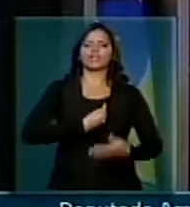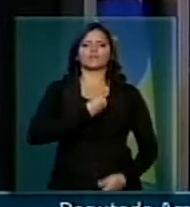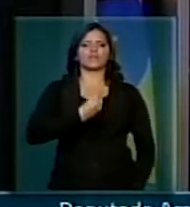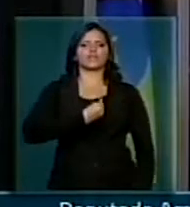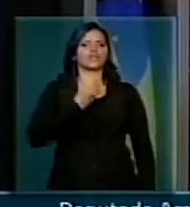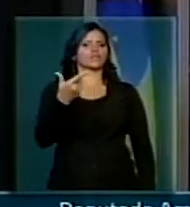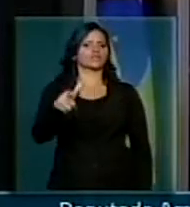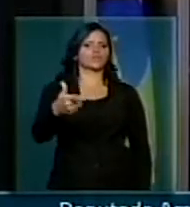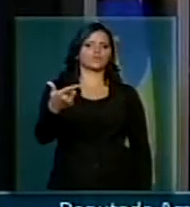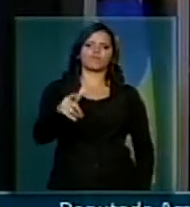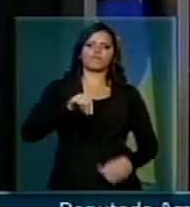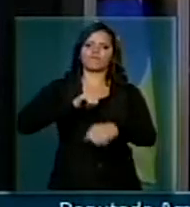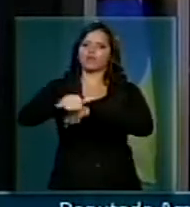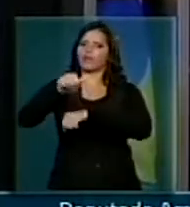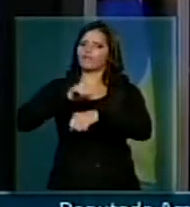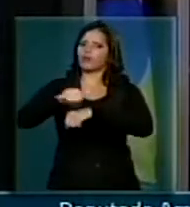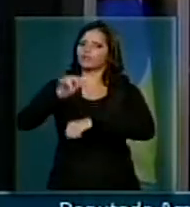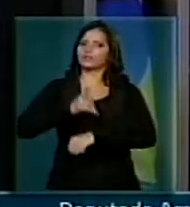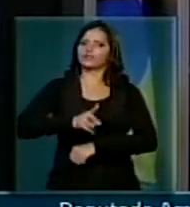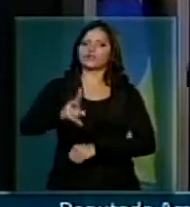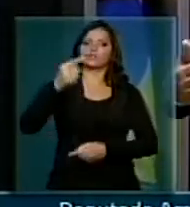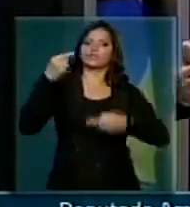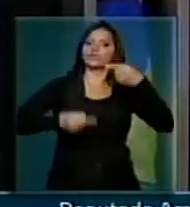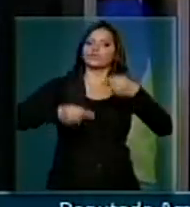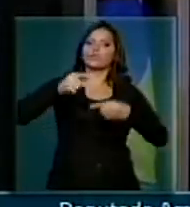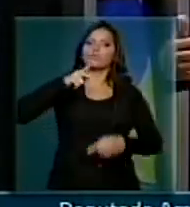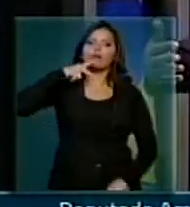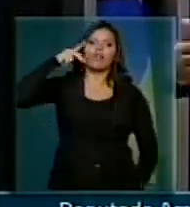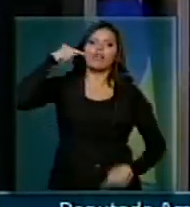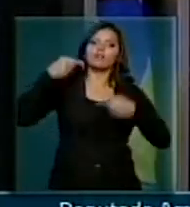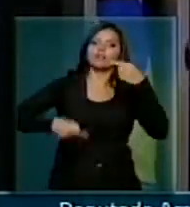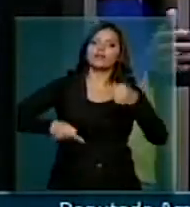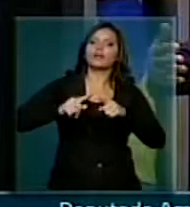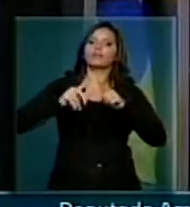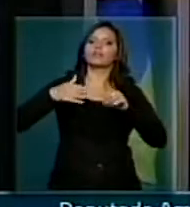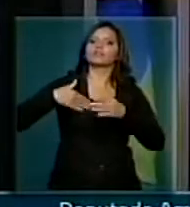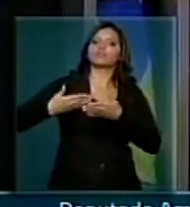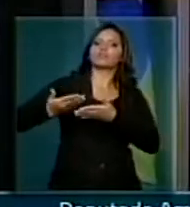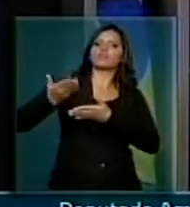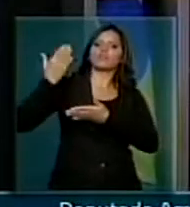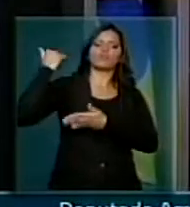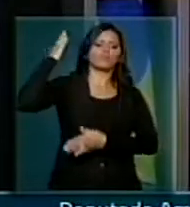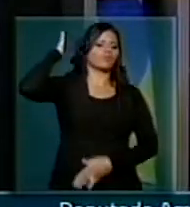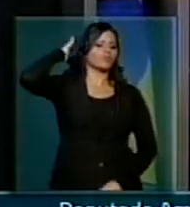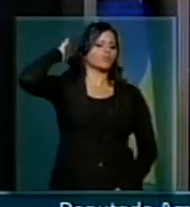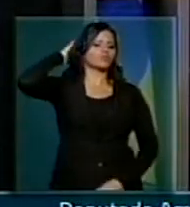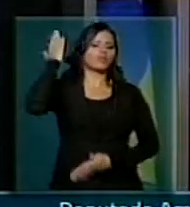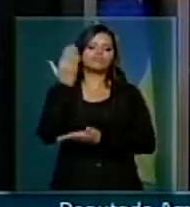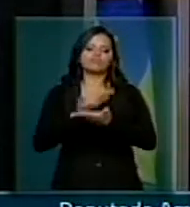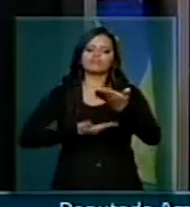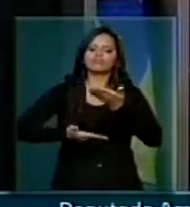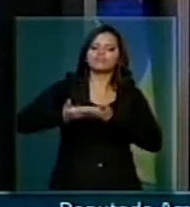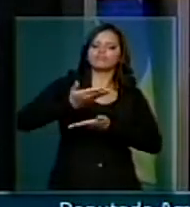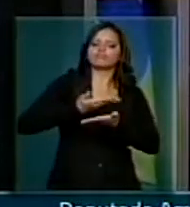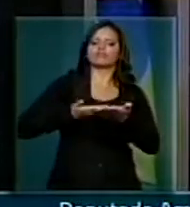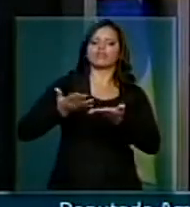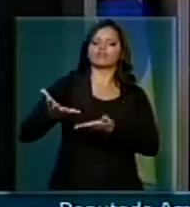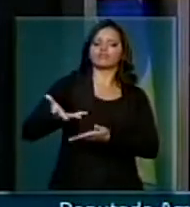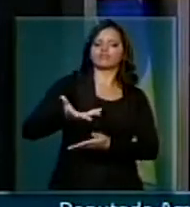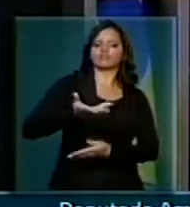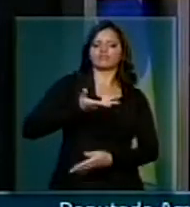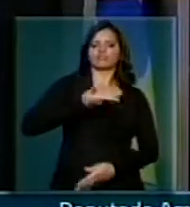presentes nas discussões parlamentares, mas estão fazendo, muitas vezes, o jogo por debaixo do pano. E Mauro